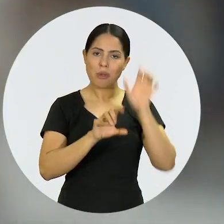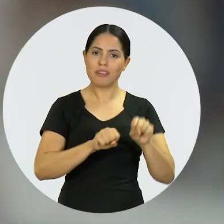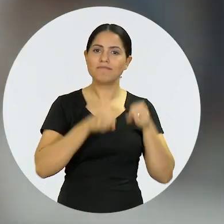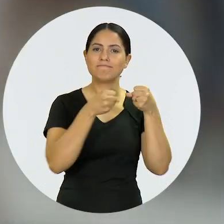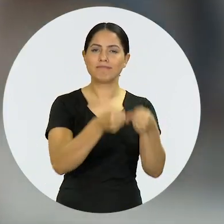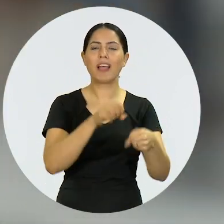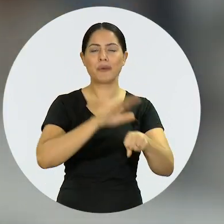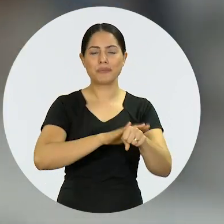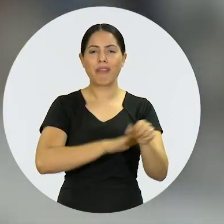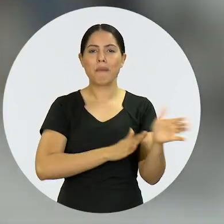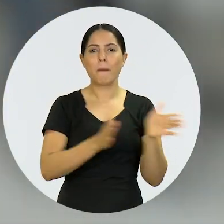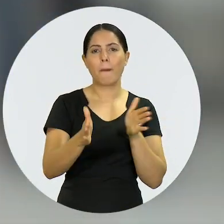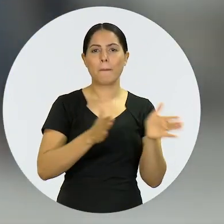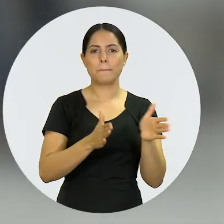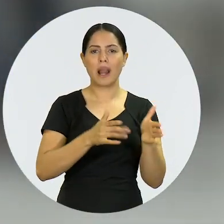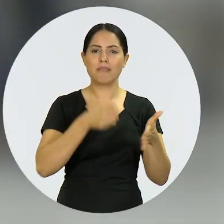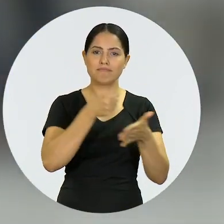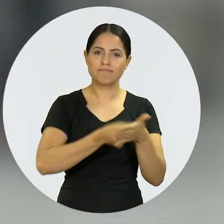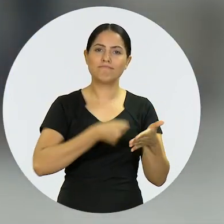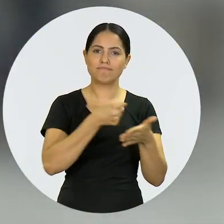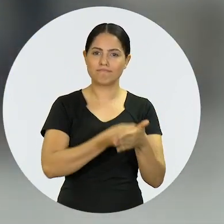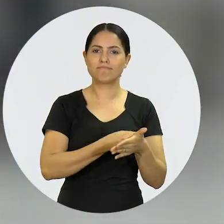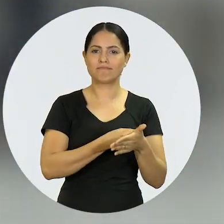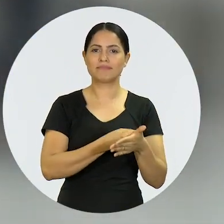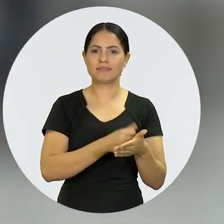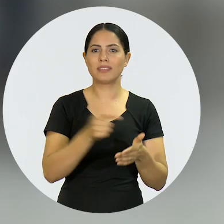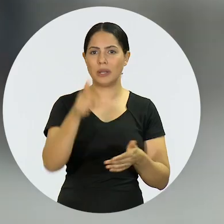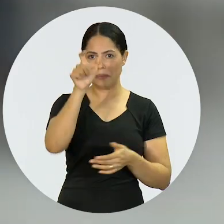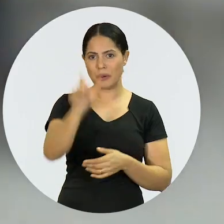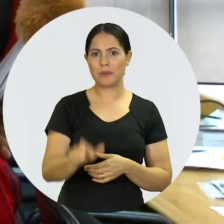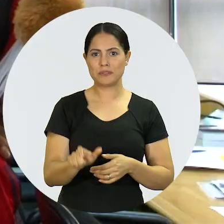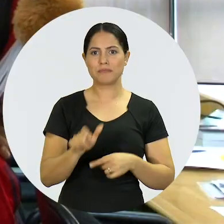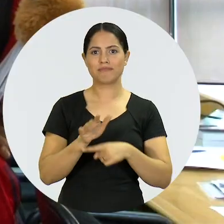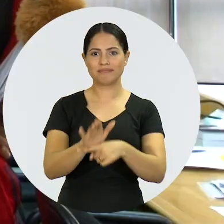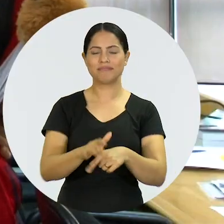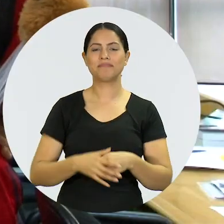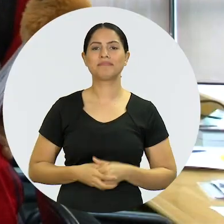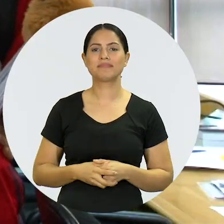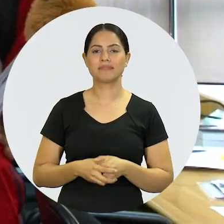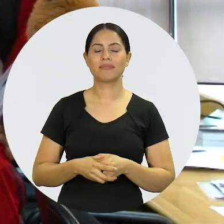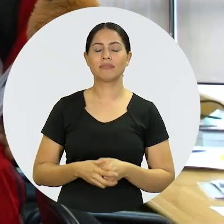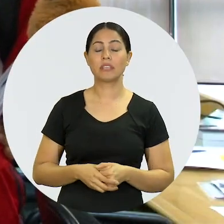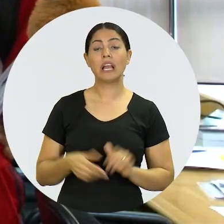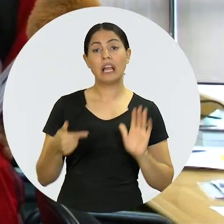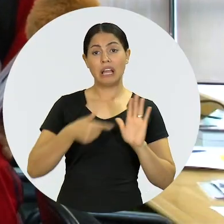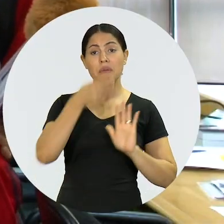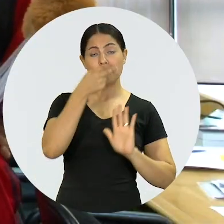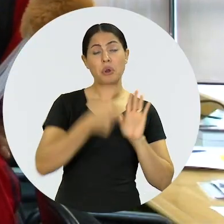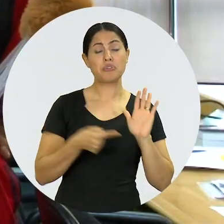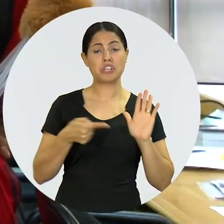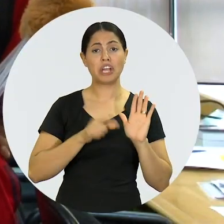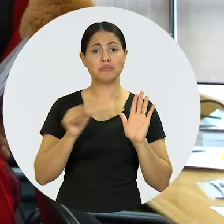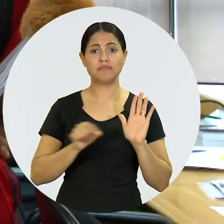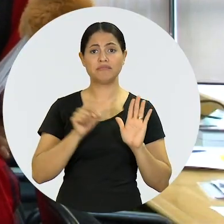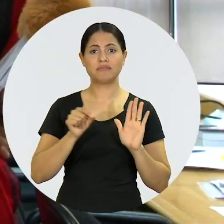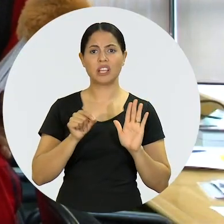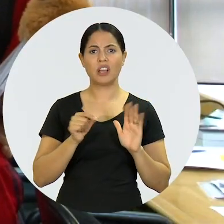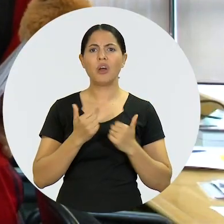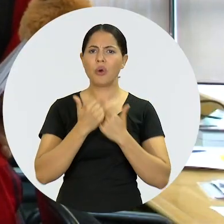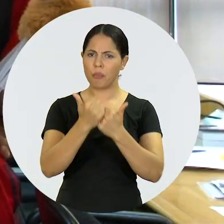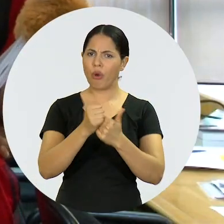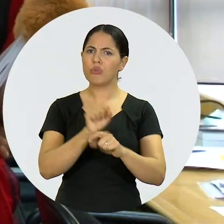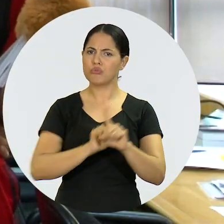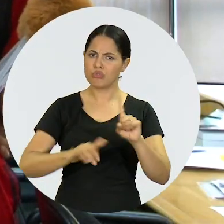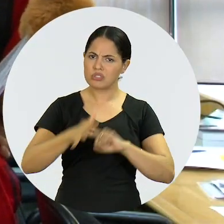de quem dedica um pouco do seu tempo em favor do próximo. Esse projeto, a princípio, ele visa